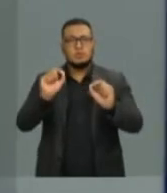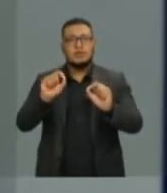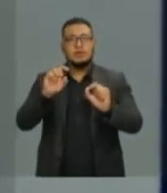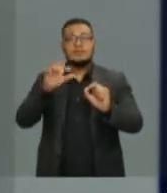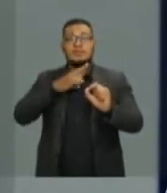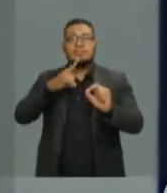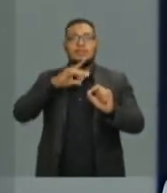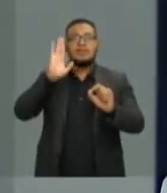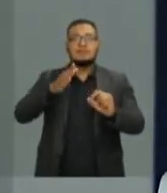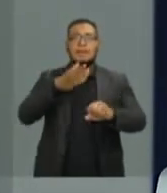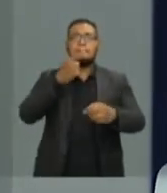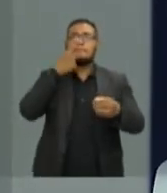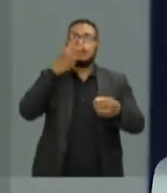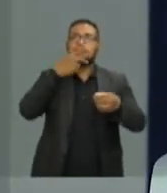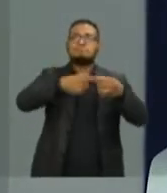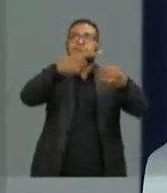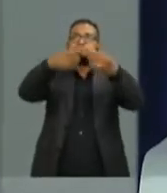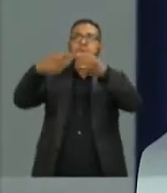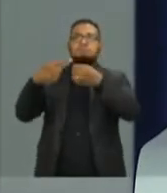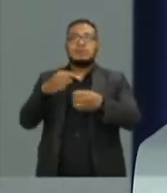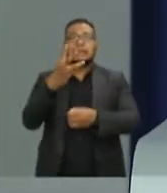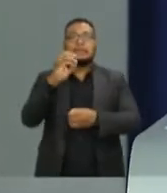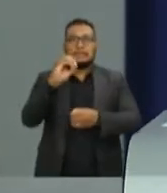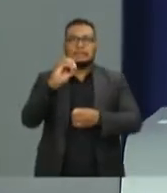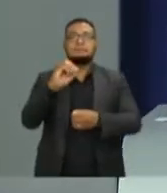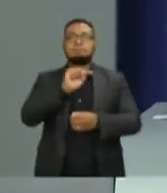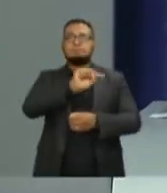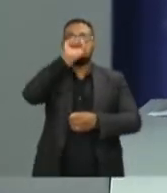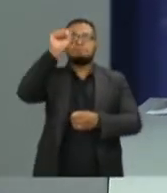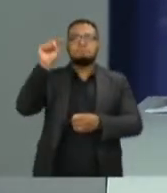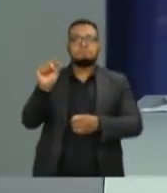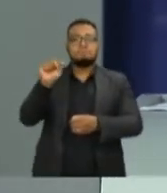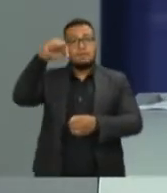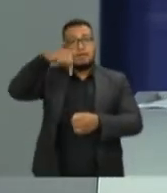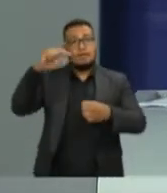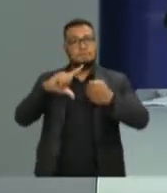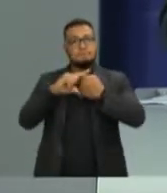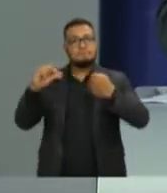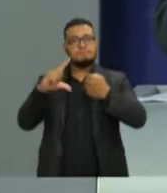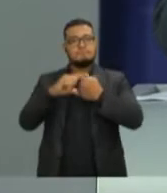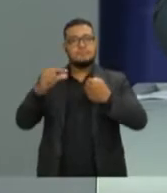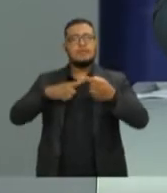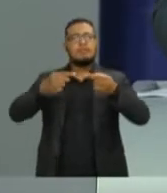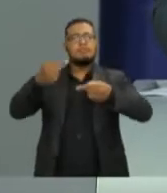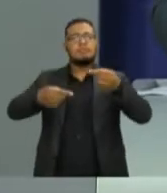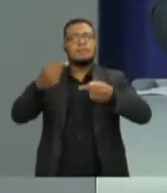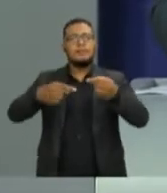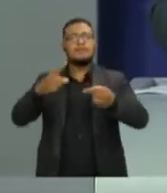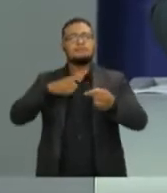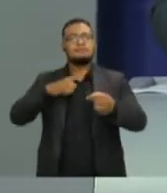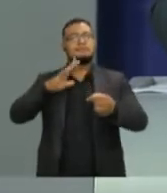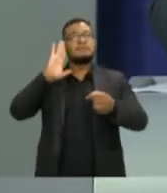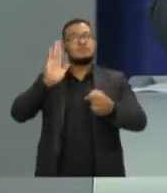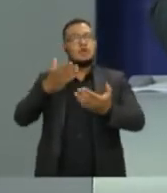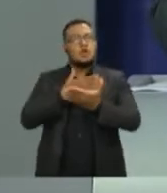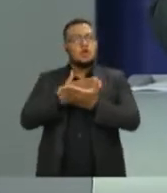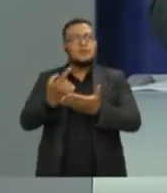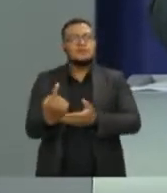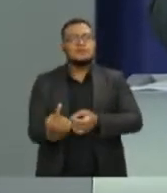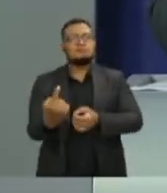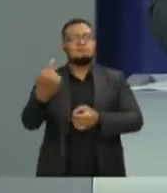outras 30 cidades do país. Aqui na TV Gazeta, nosso debate é uma tradição que começou em